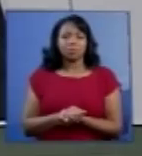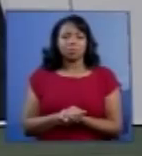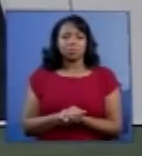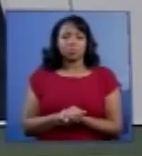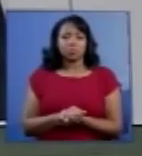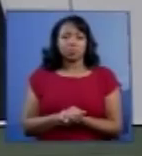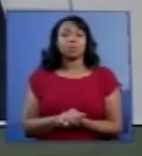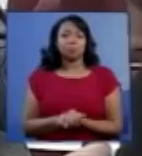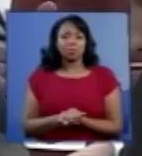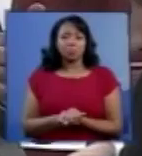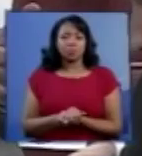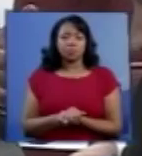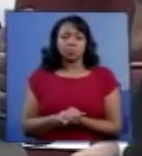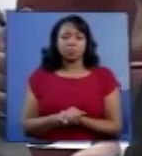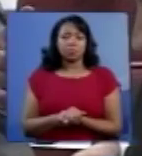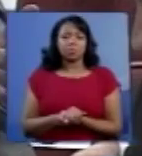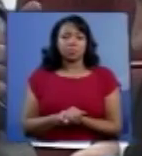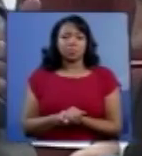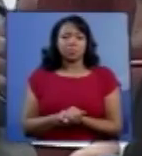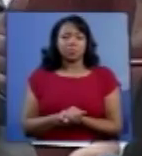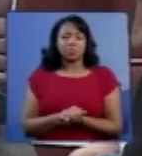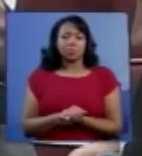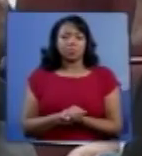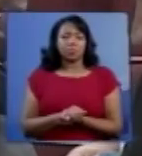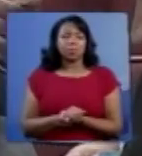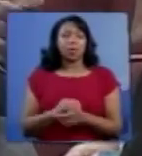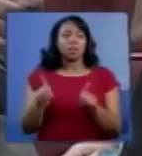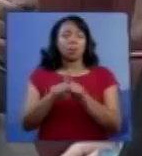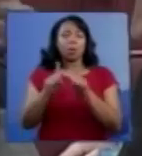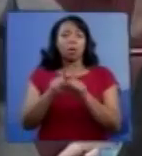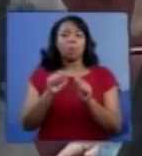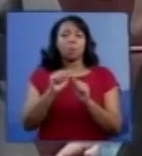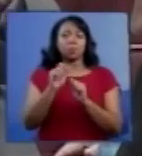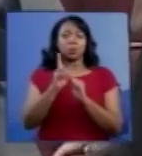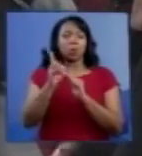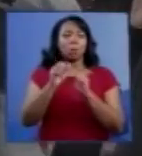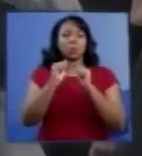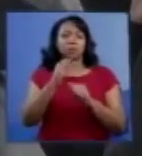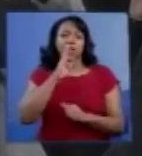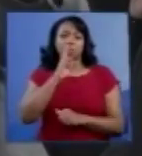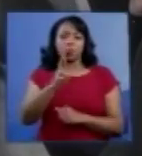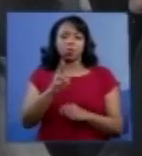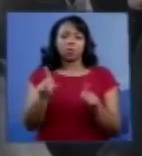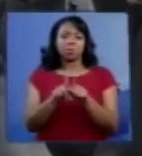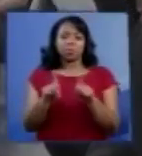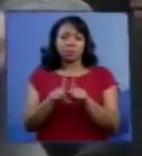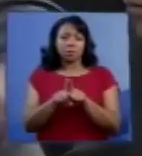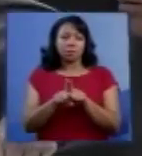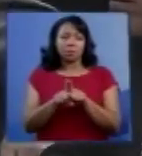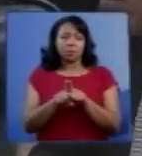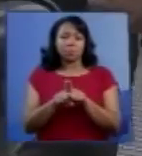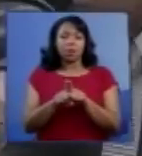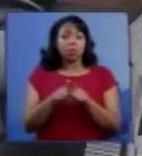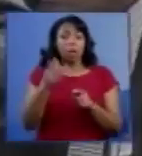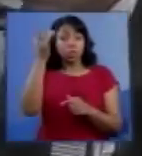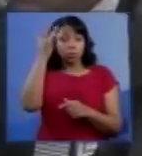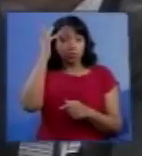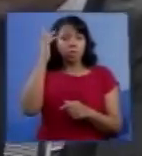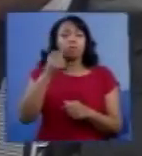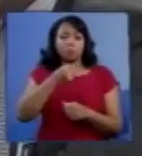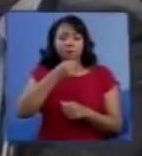Eu só pediria que o doutor Rodolfo Acatauaçu pudesse responder à pergunta feita sobre forma de afirmação. menor dúvida, eu vou